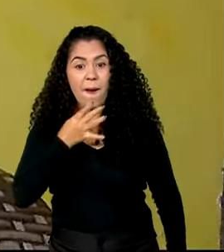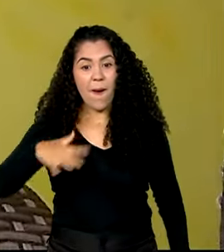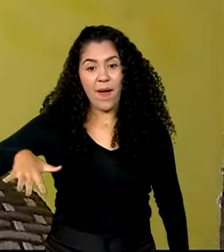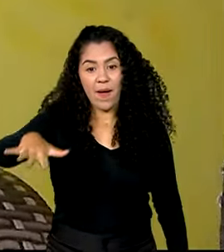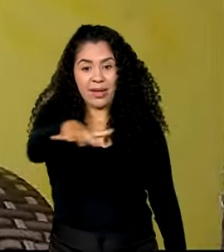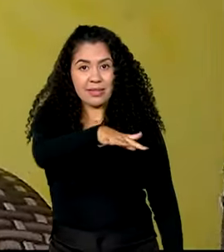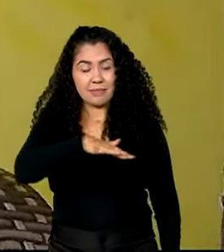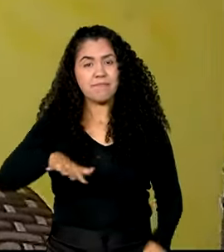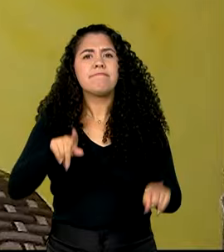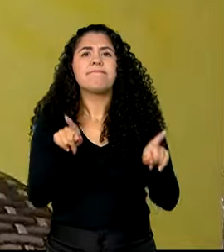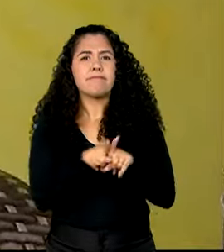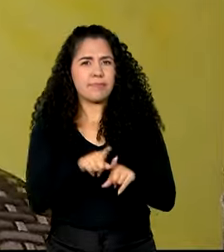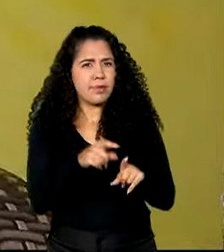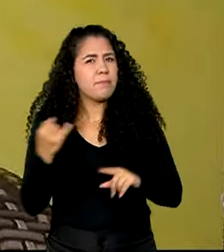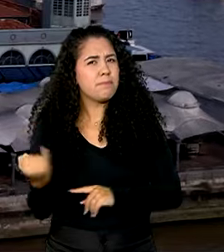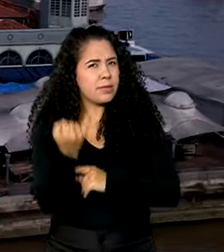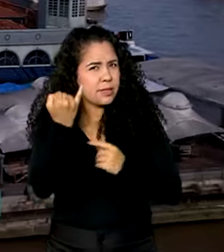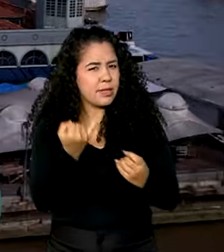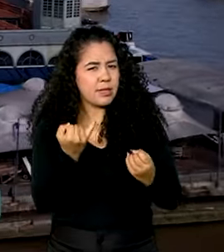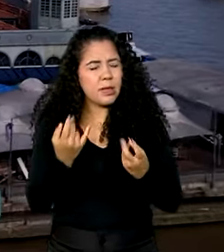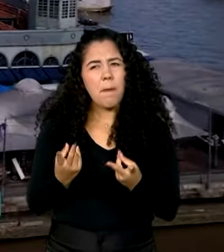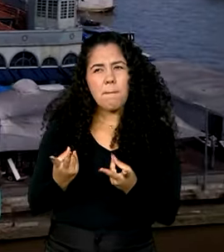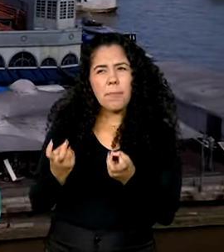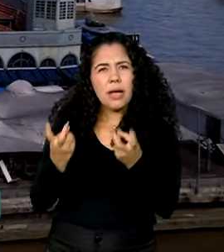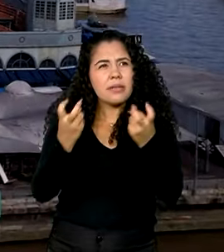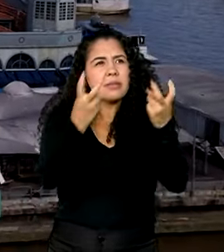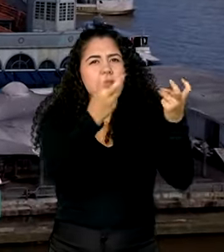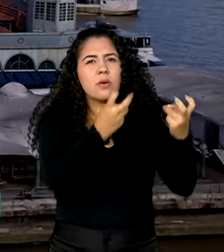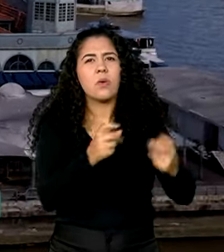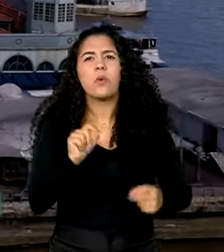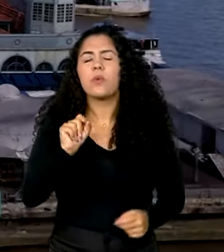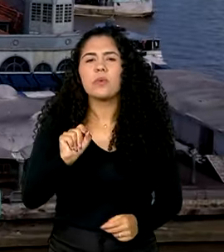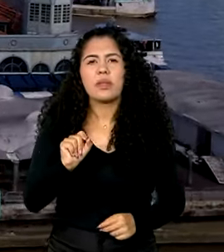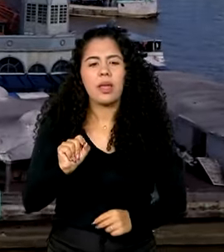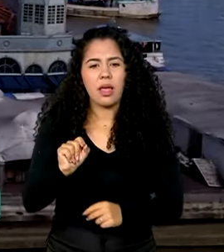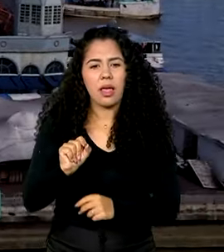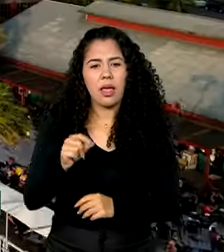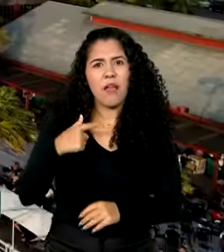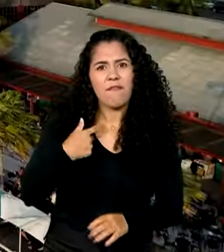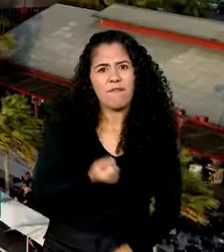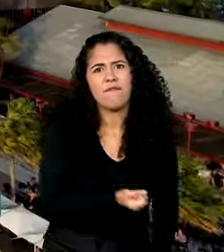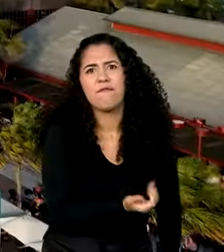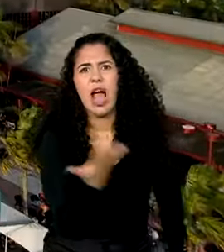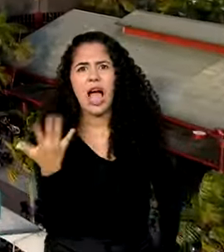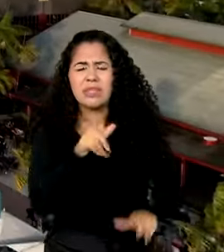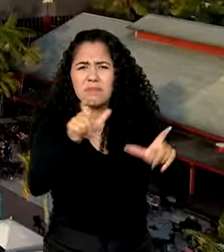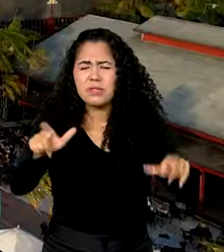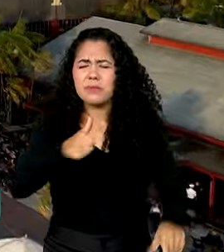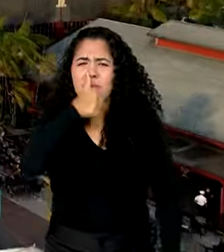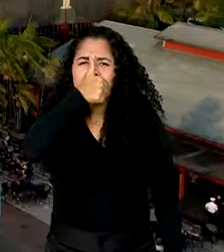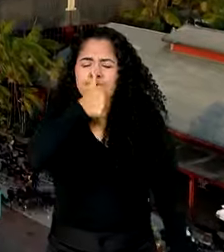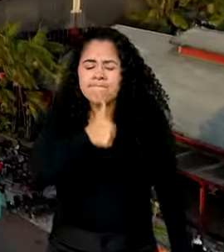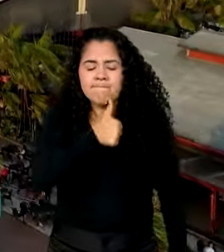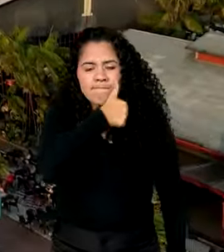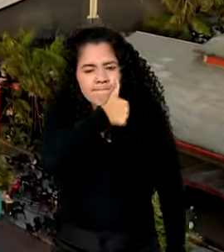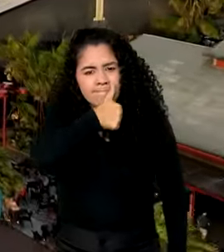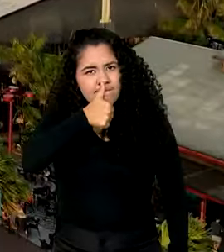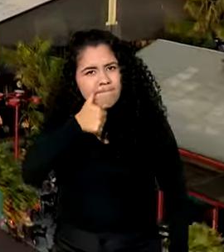importante também observar o ver o peso. Quantas pessoas não se sacrificaram